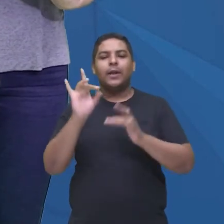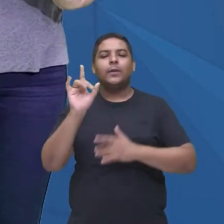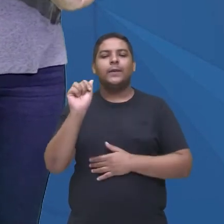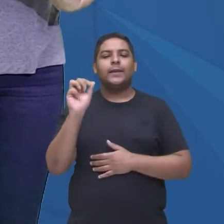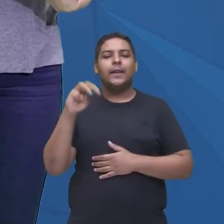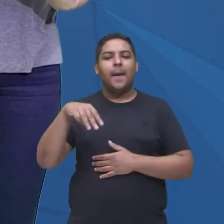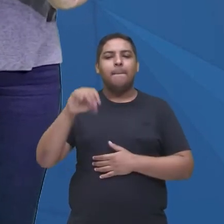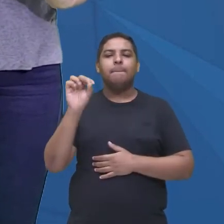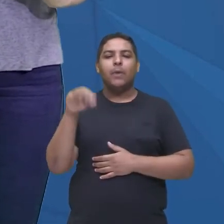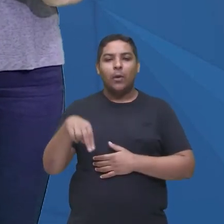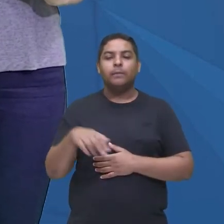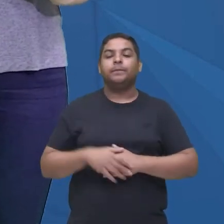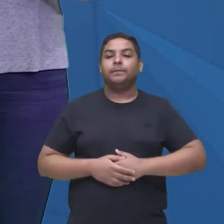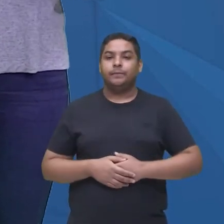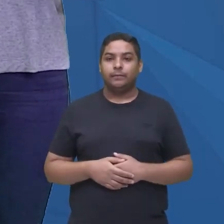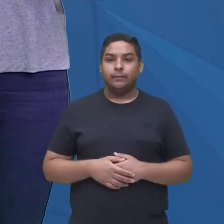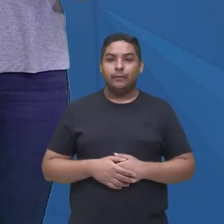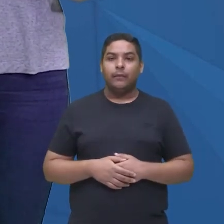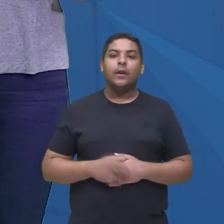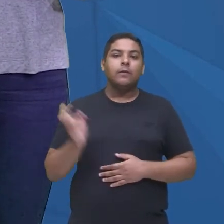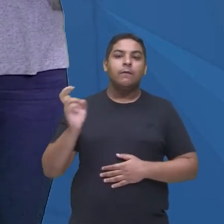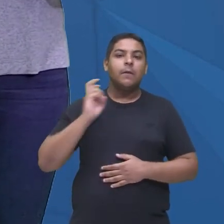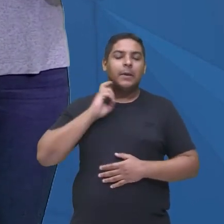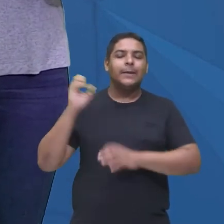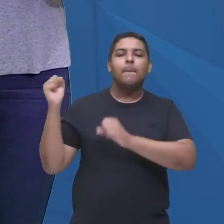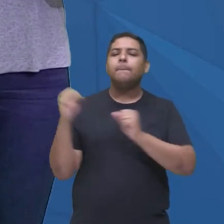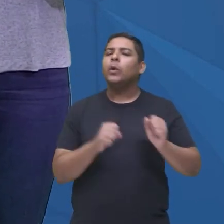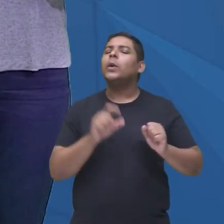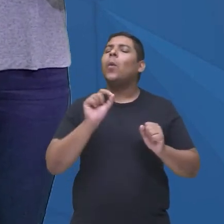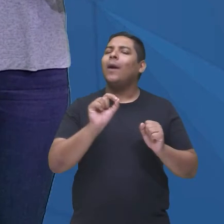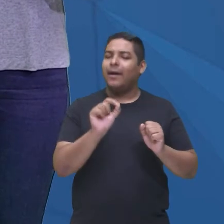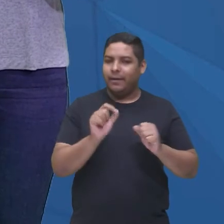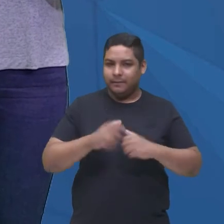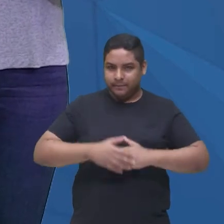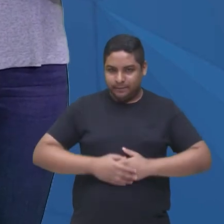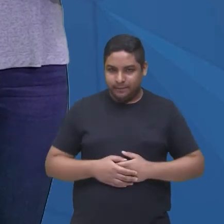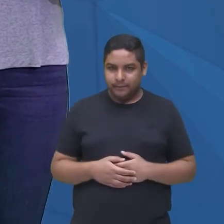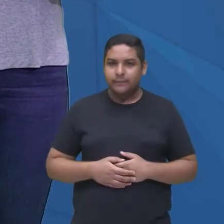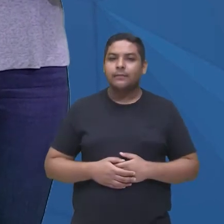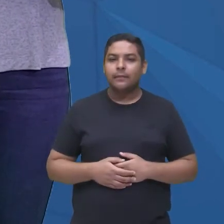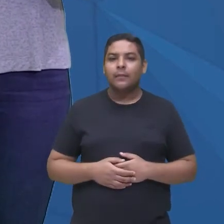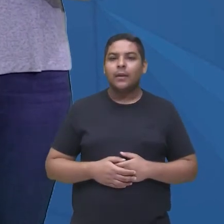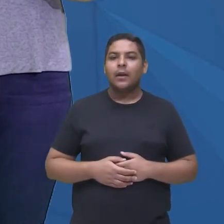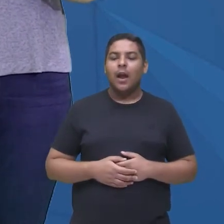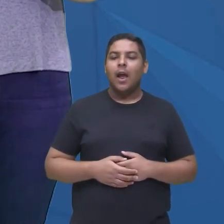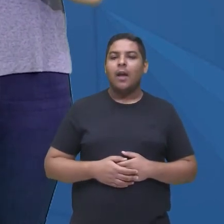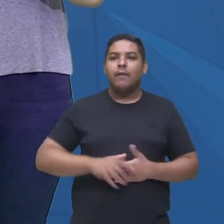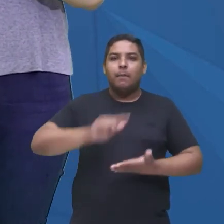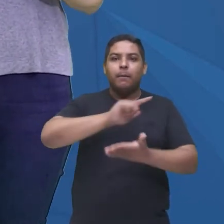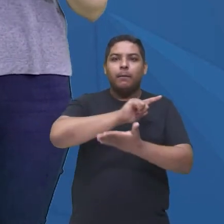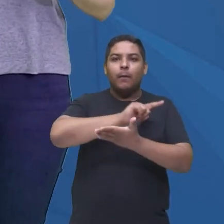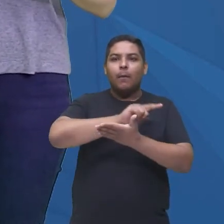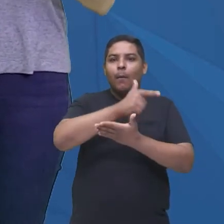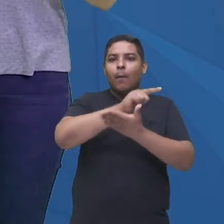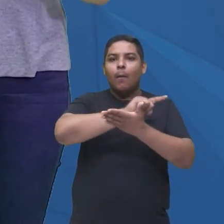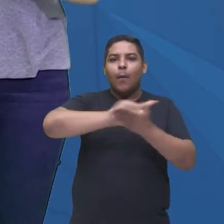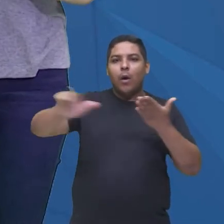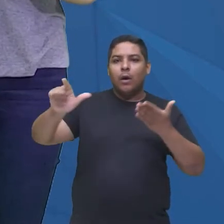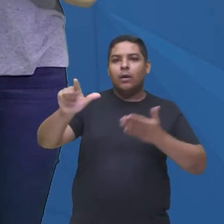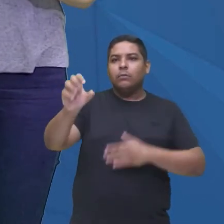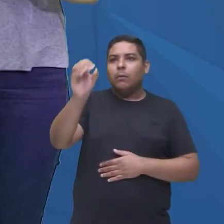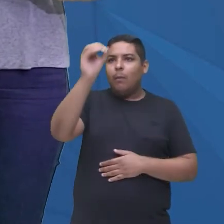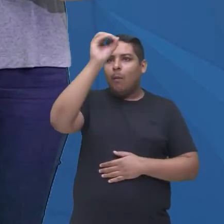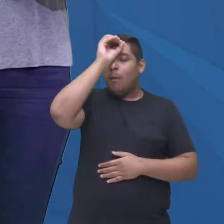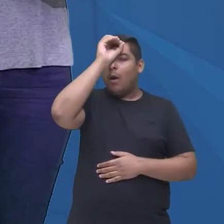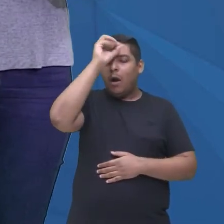esses vampiros, eles têm um poder, vamos assim dizer, de apagar a memória, né, então, entre outros ali,